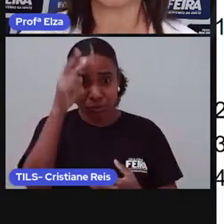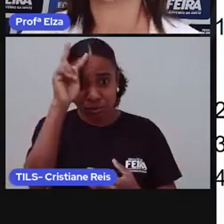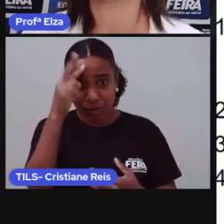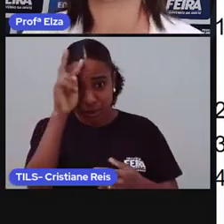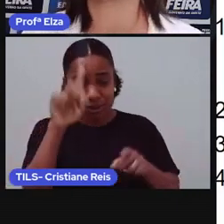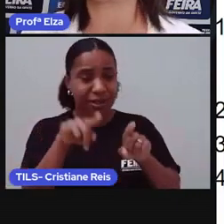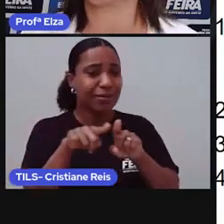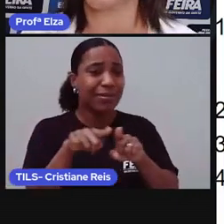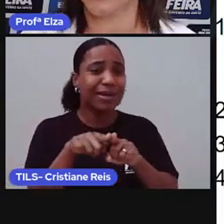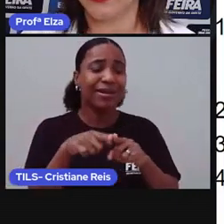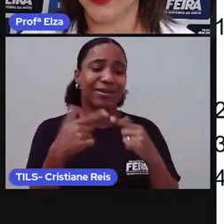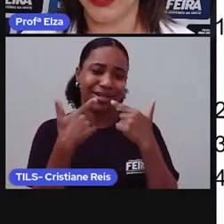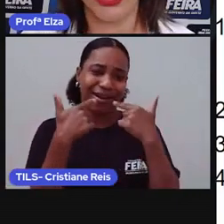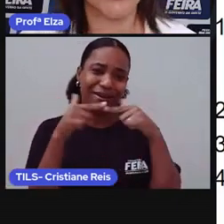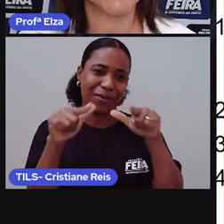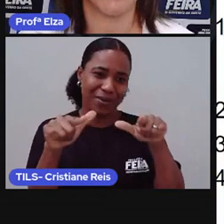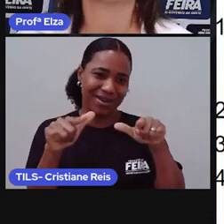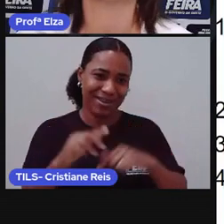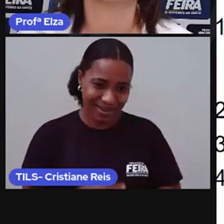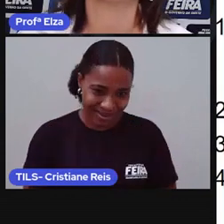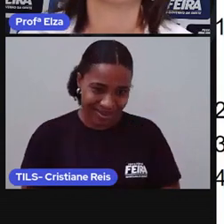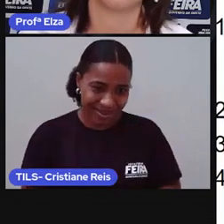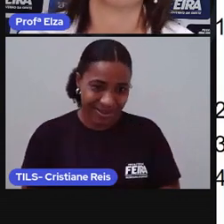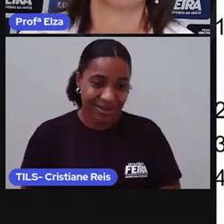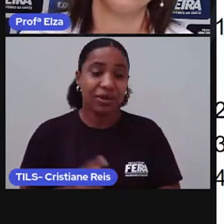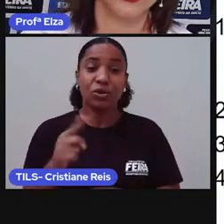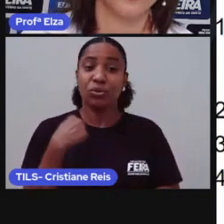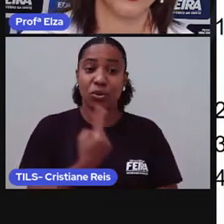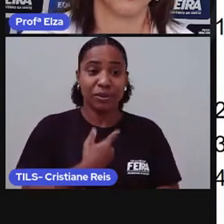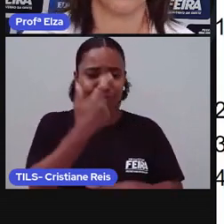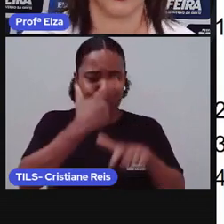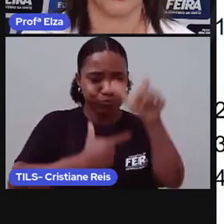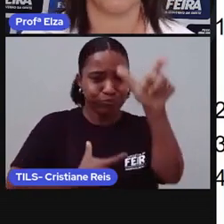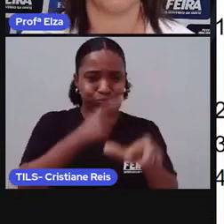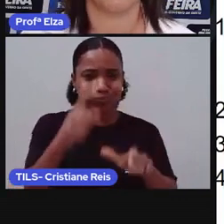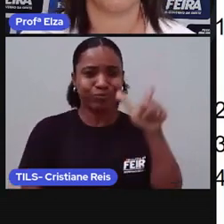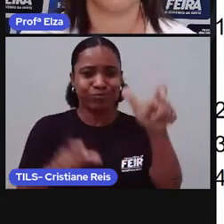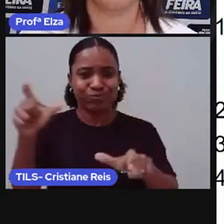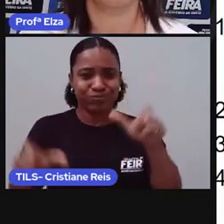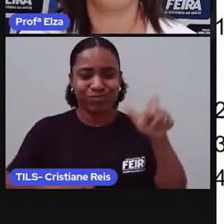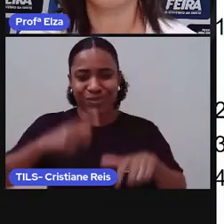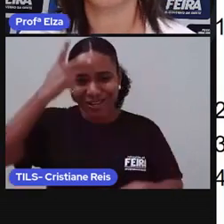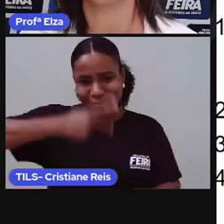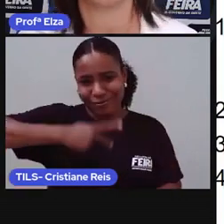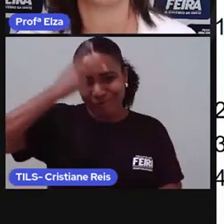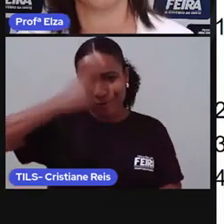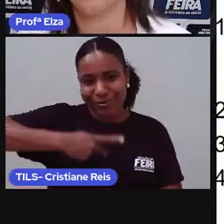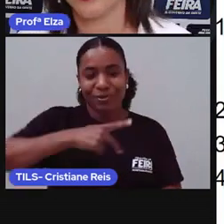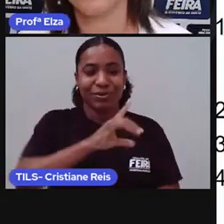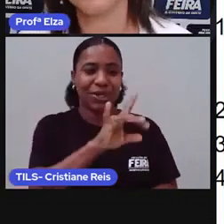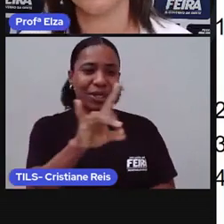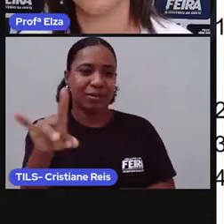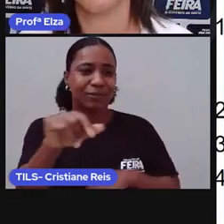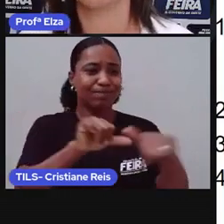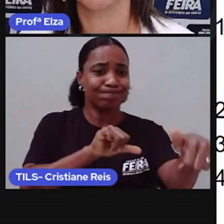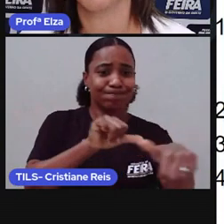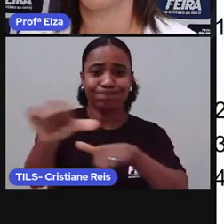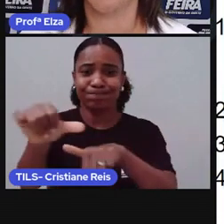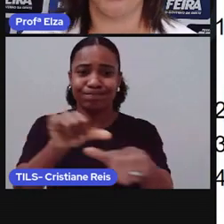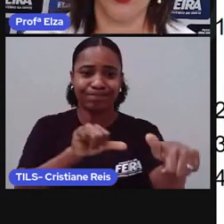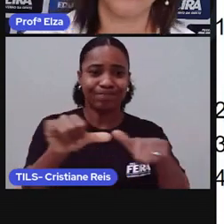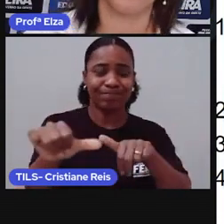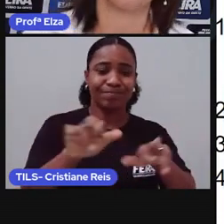a nossa maneira de ser e de estar no mundo é muito particular. Muda de pessoa para pessoa,